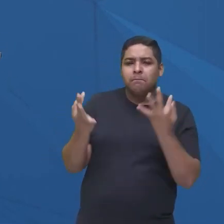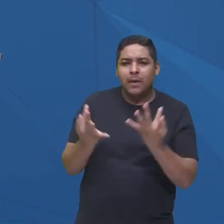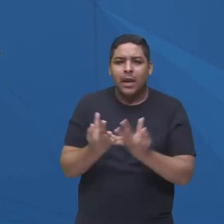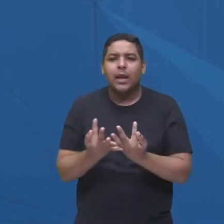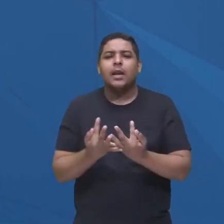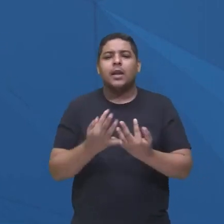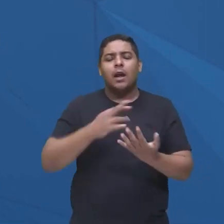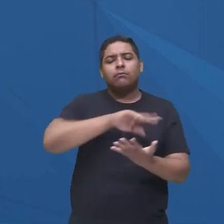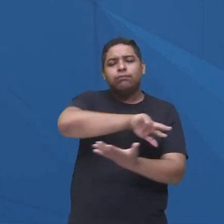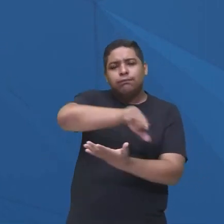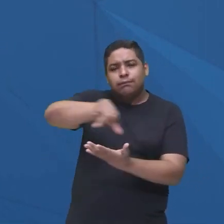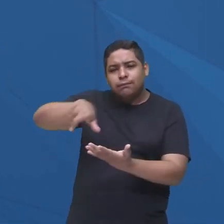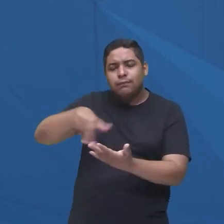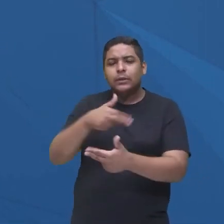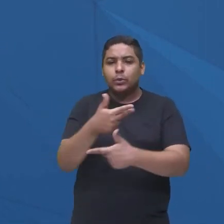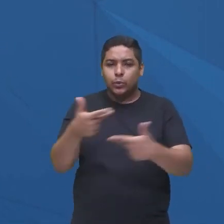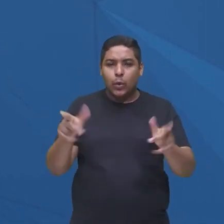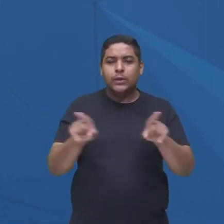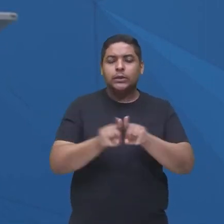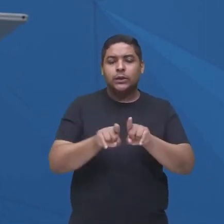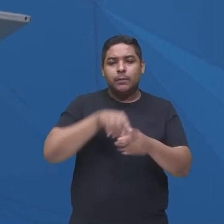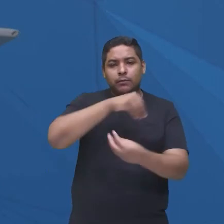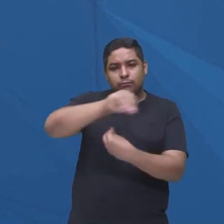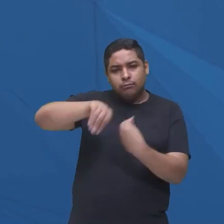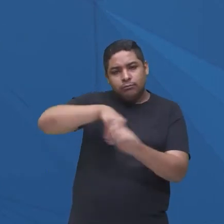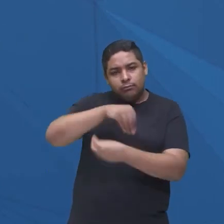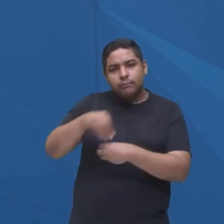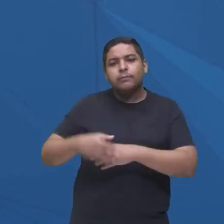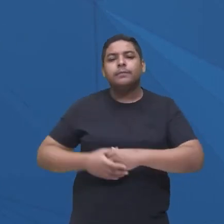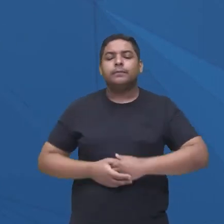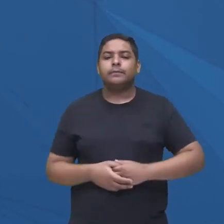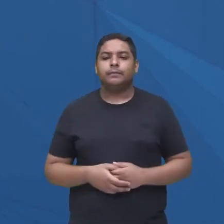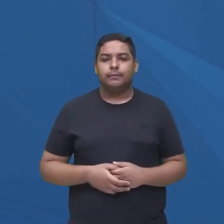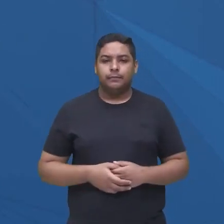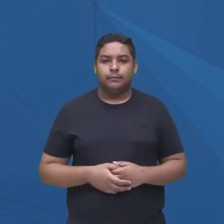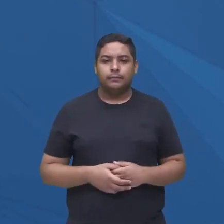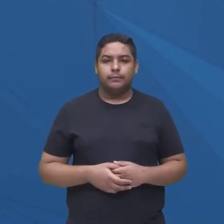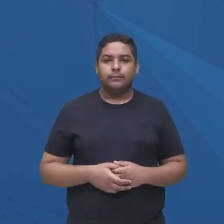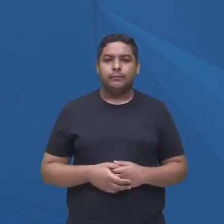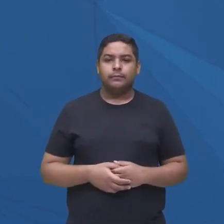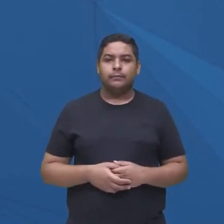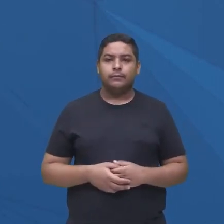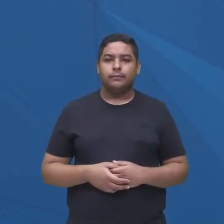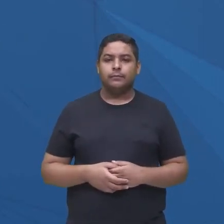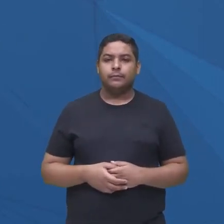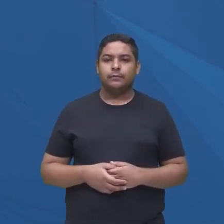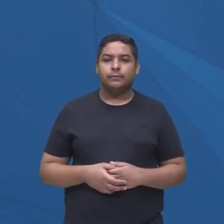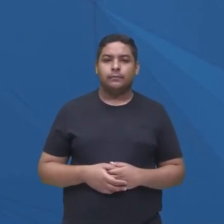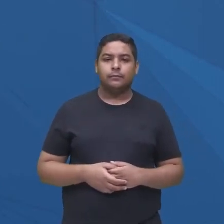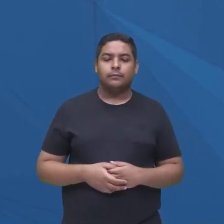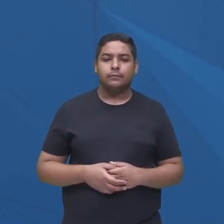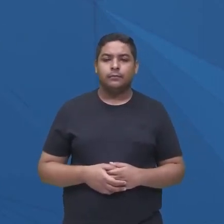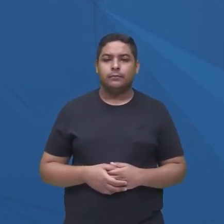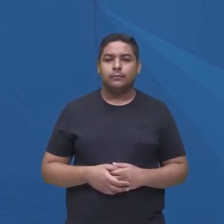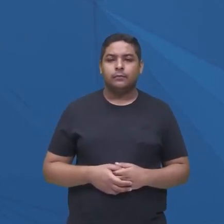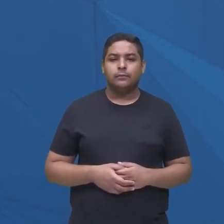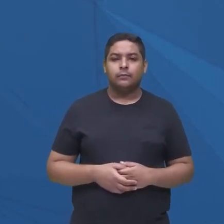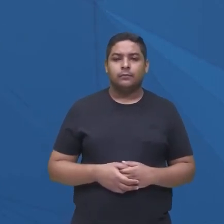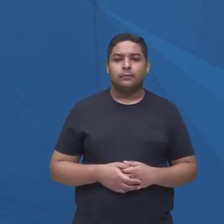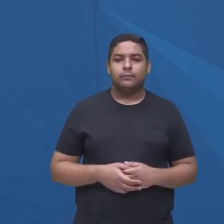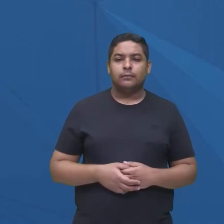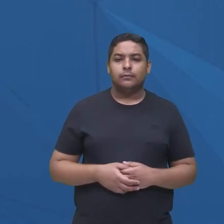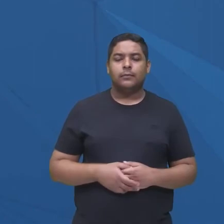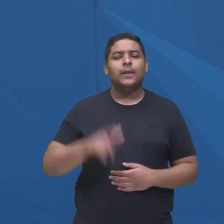fatores que estão ali associados também para compor a história dos seus personagens, tá bom? A gente tem também